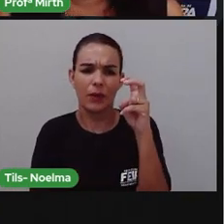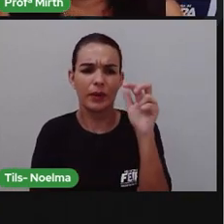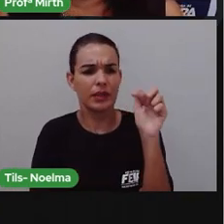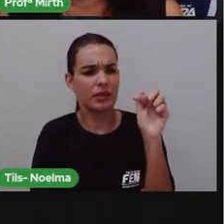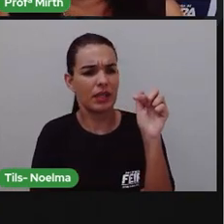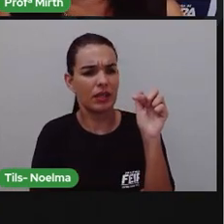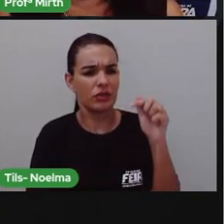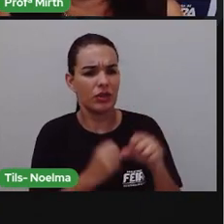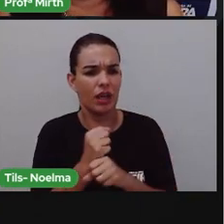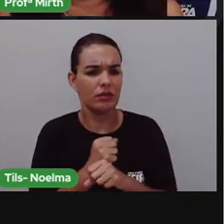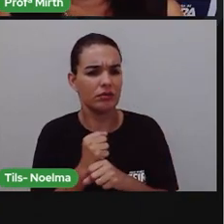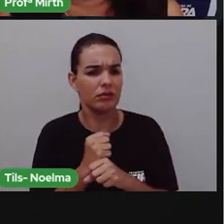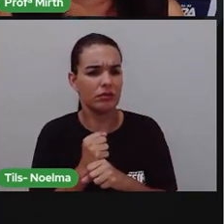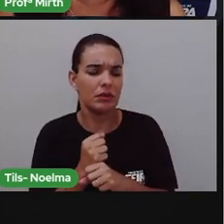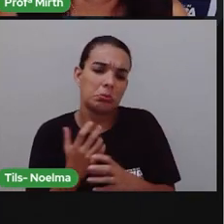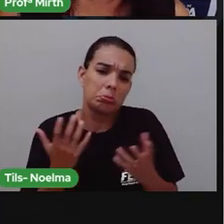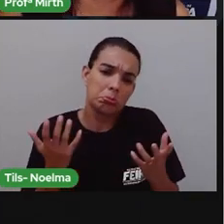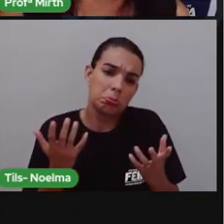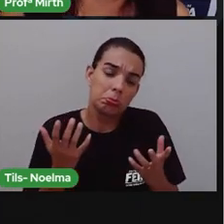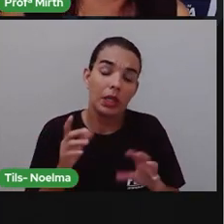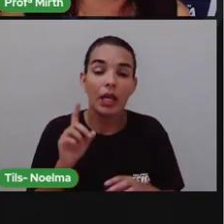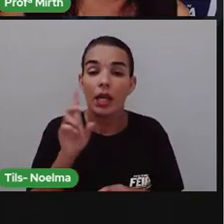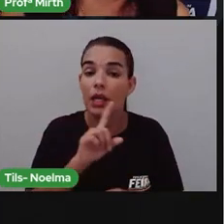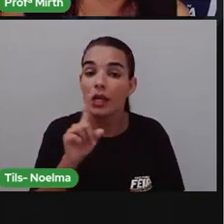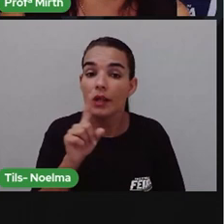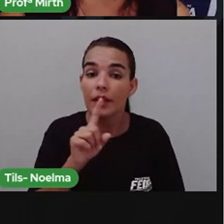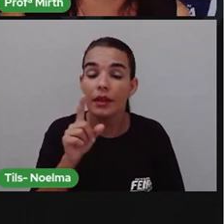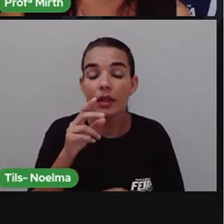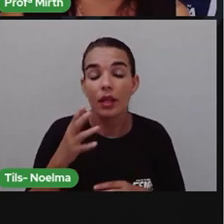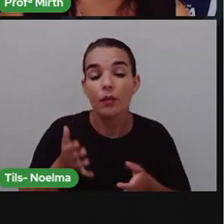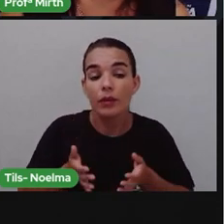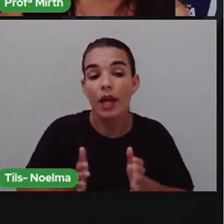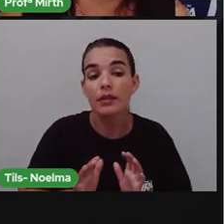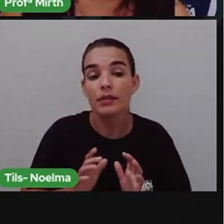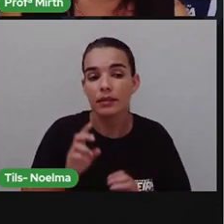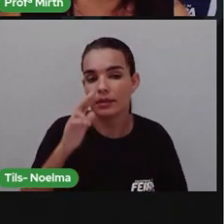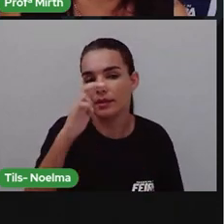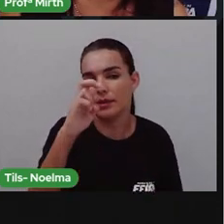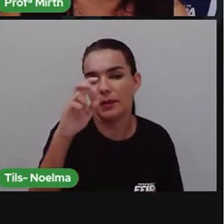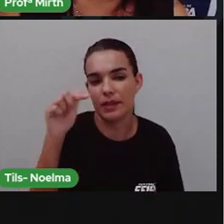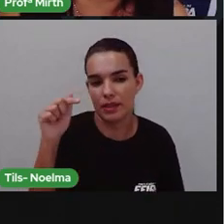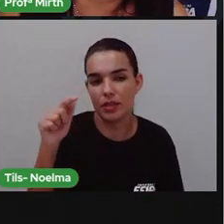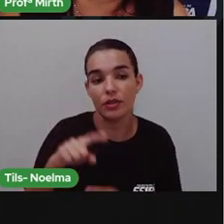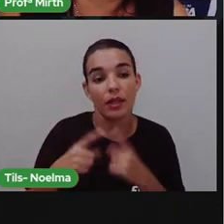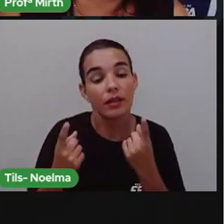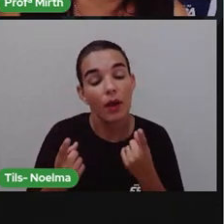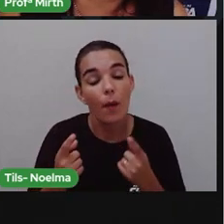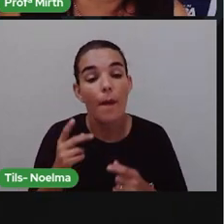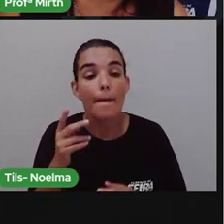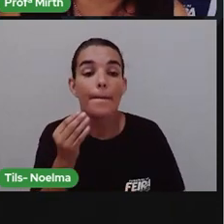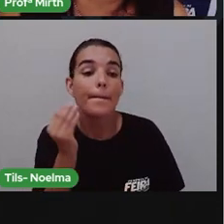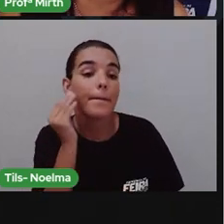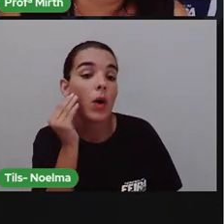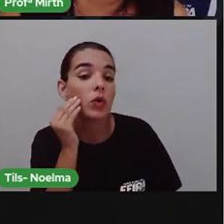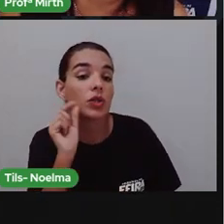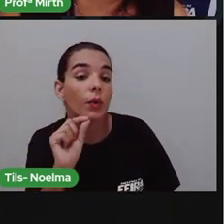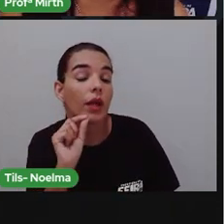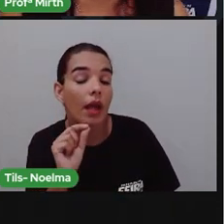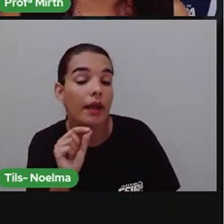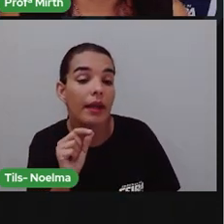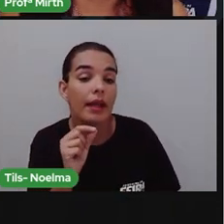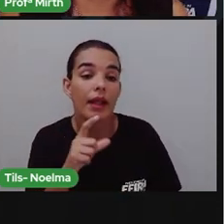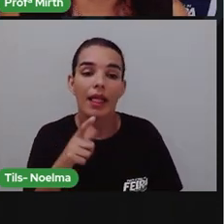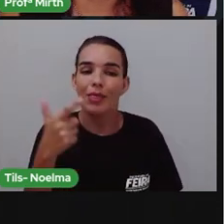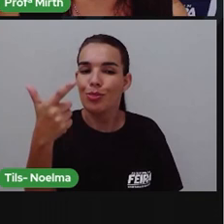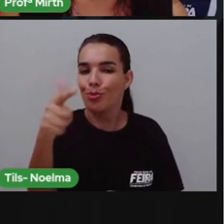nasce com 57 anos, obviamente, né? Mas fala, nasci com 57 anos, que significa que ele não teve infância. Aos 57 anos